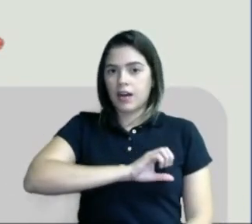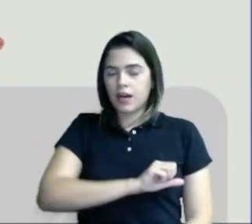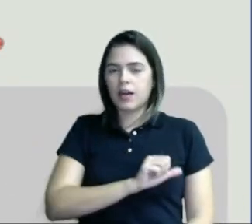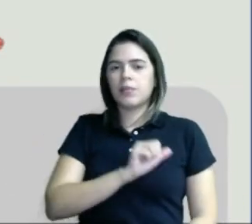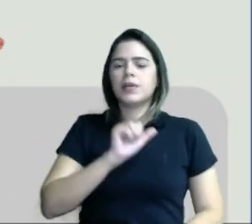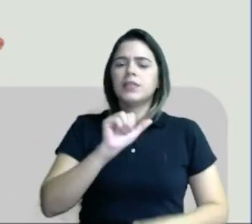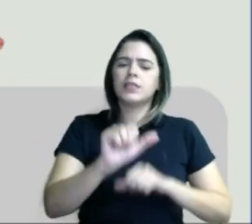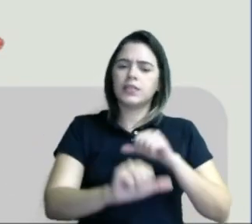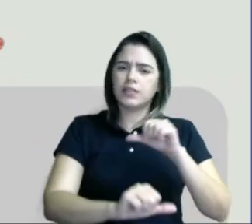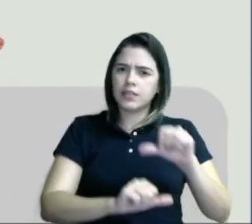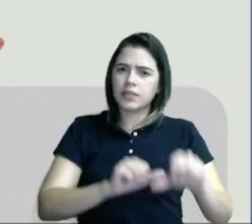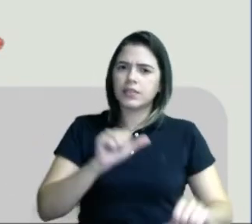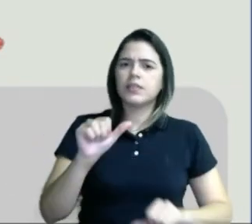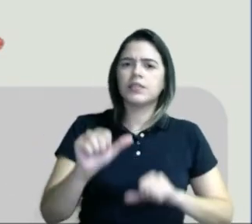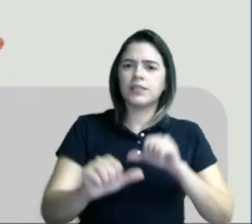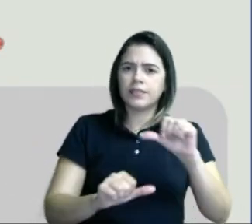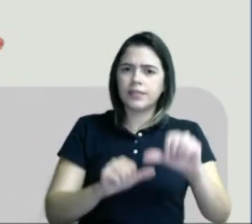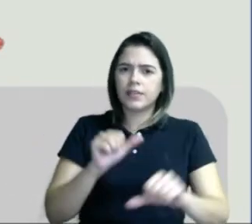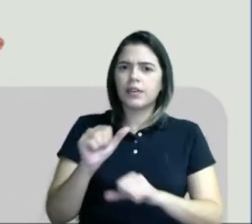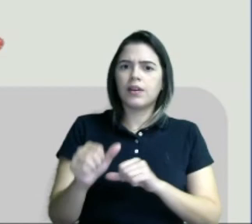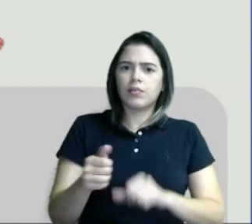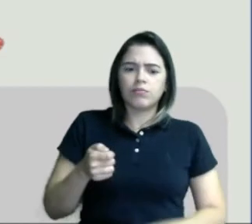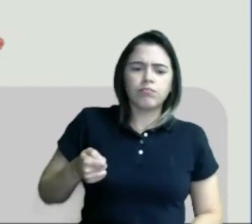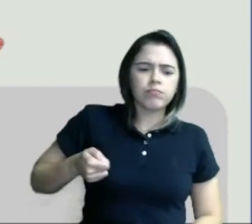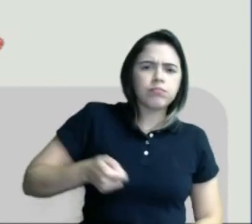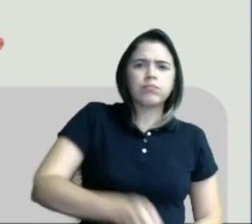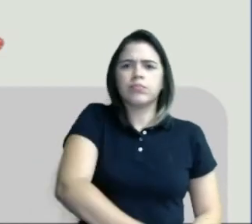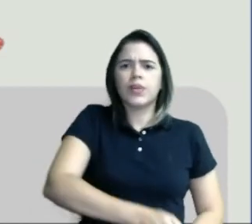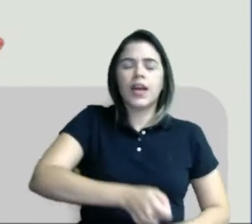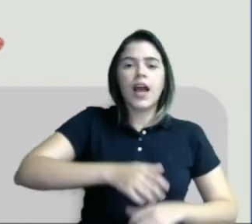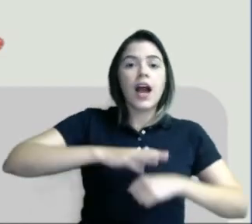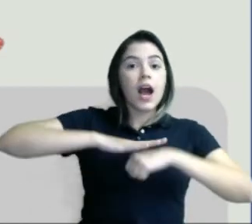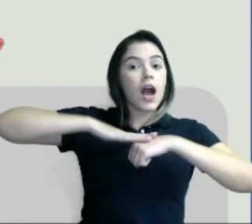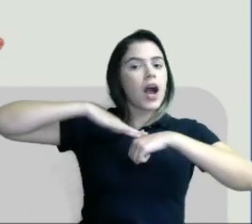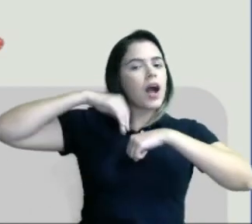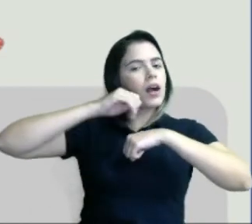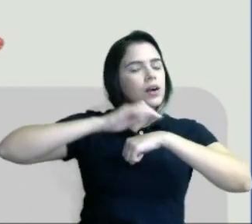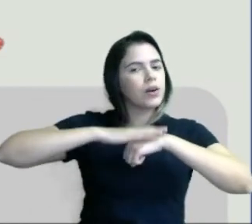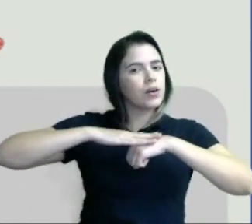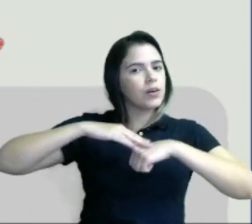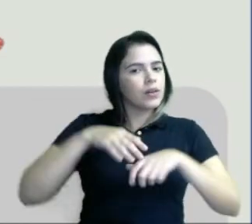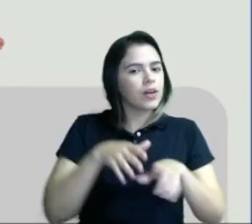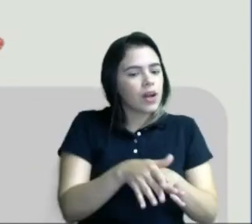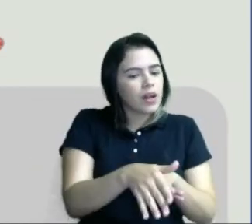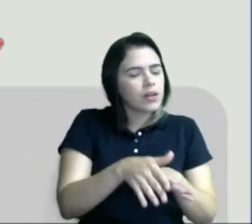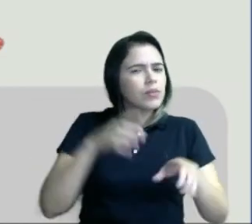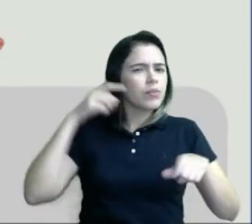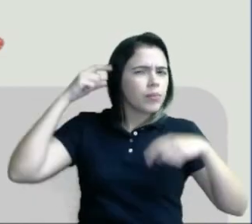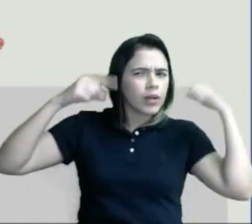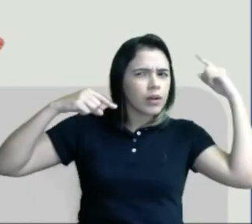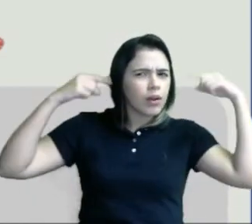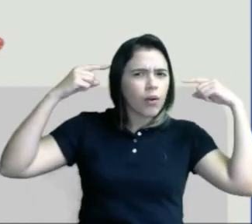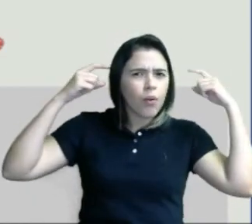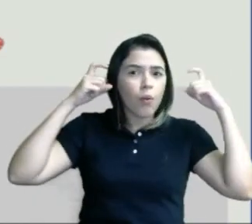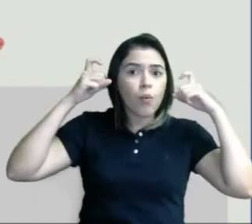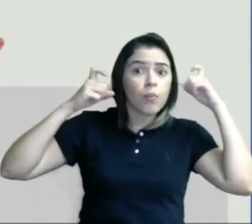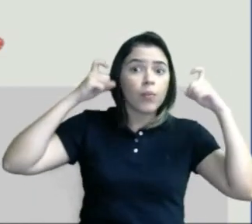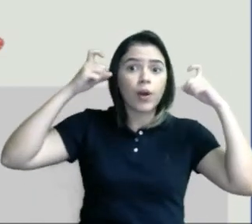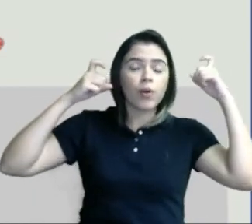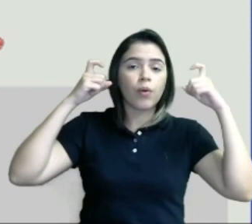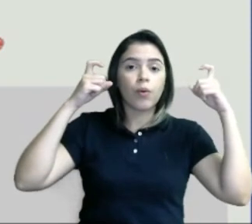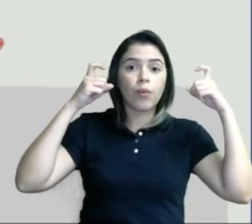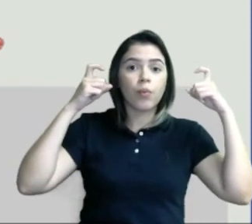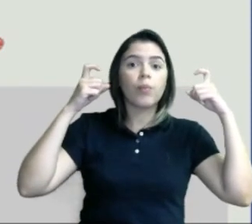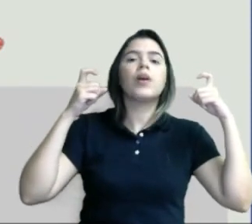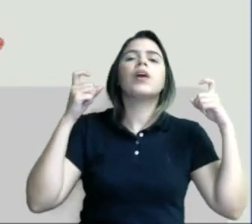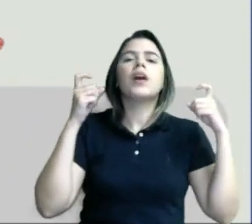transforma, repreende, aconselha, se preocupa, ri e chora